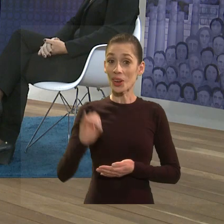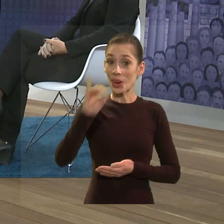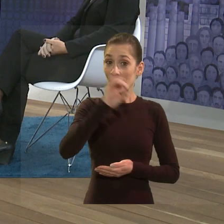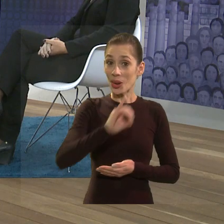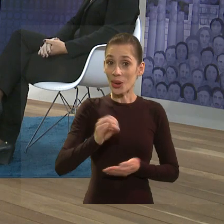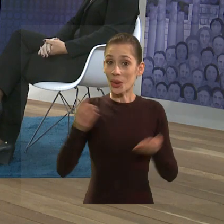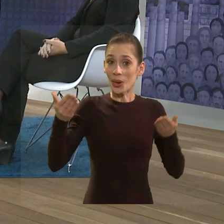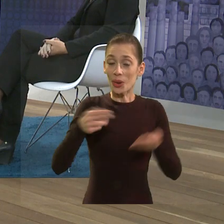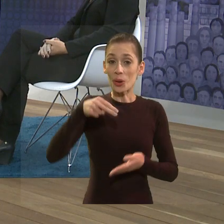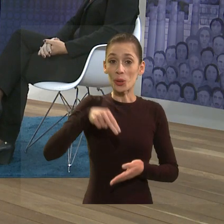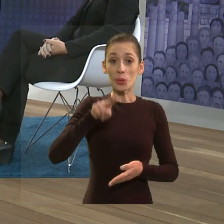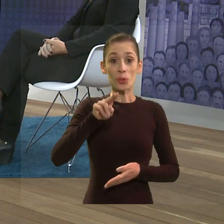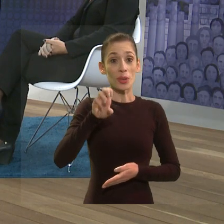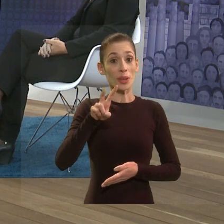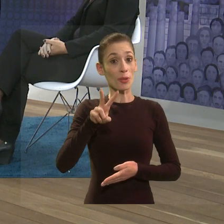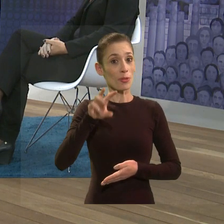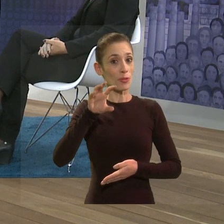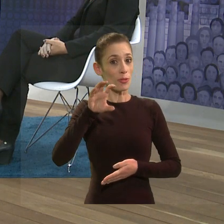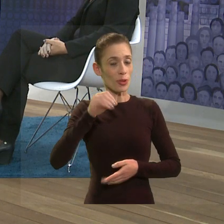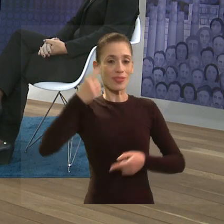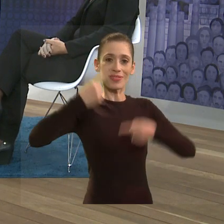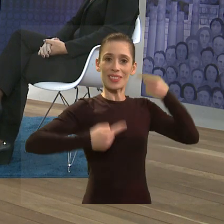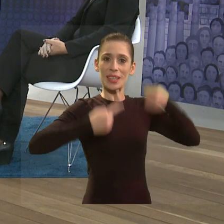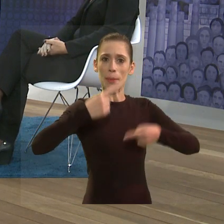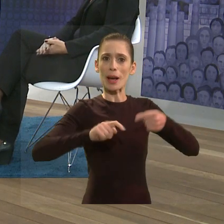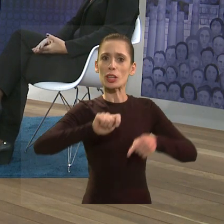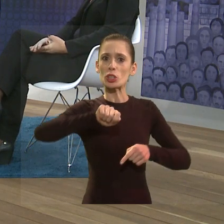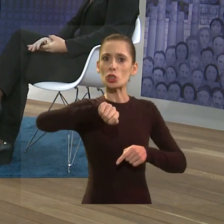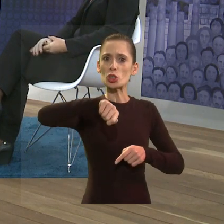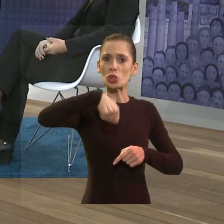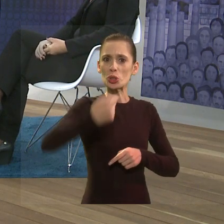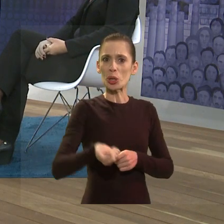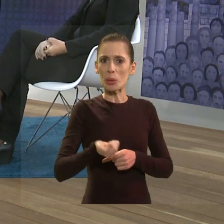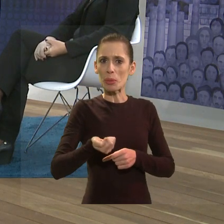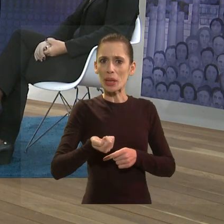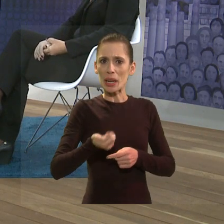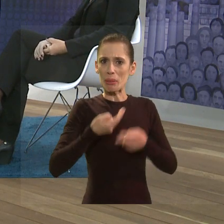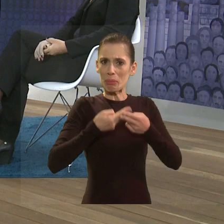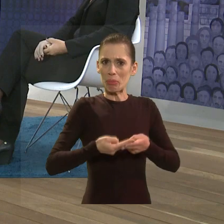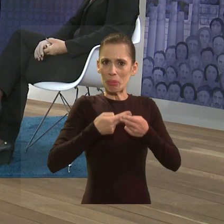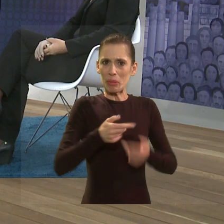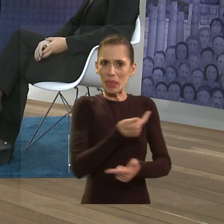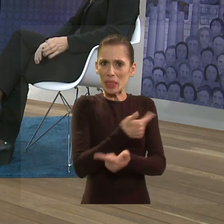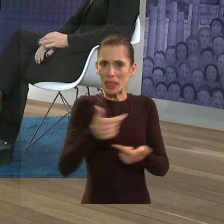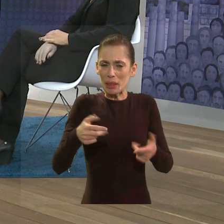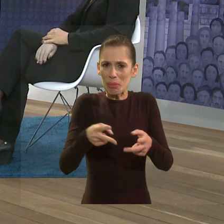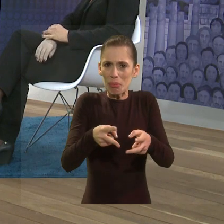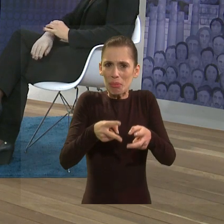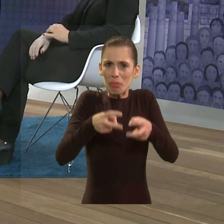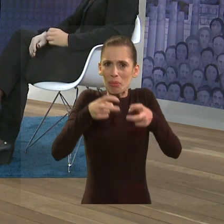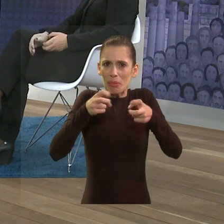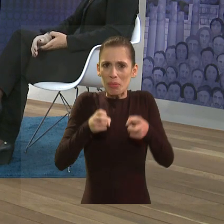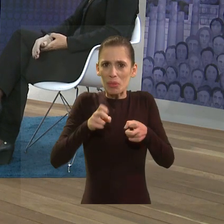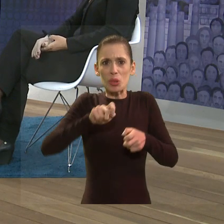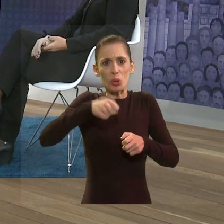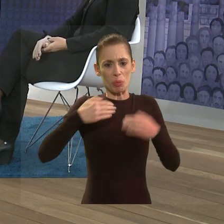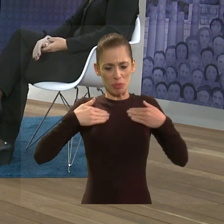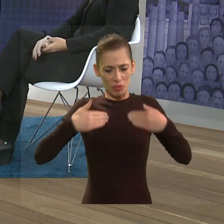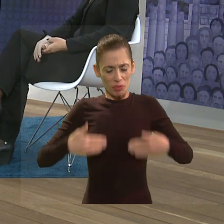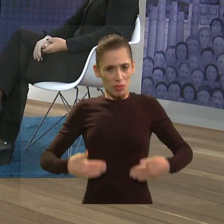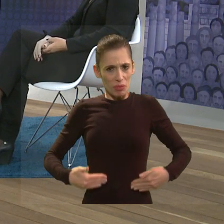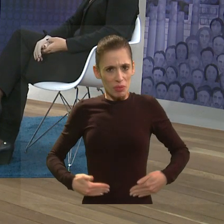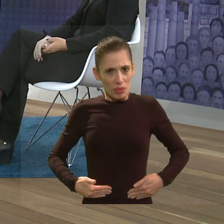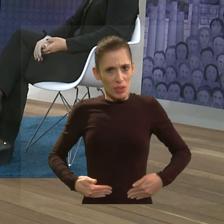Olá, o novo debate de hoje está de volta e hoje o assunto é intolerância associada à condição física e mental e a nossa